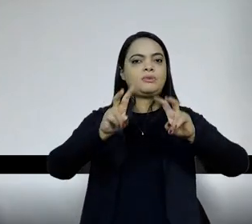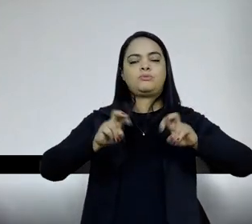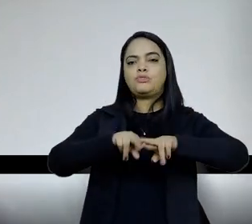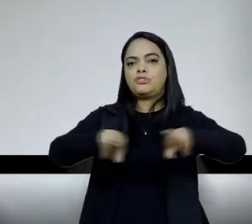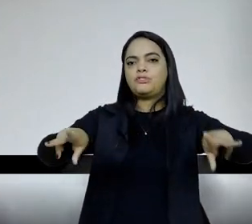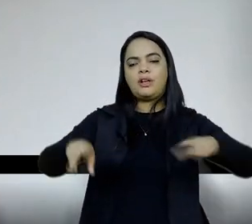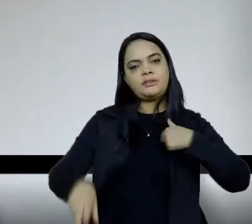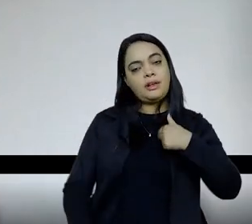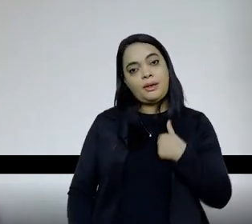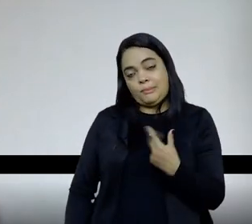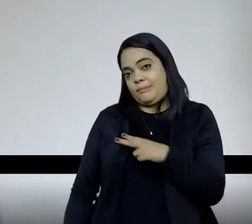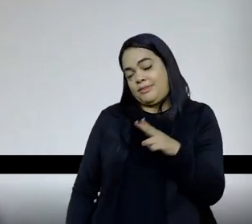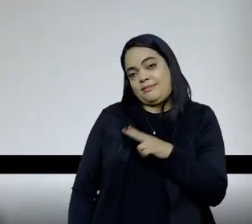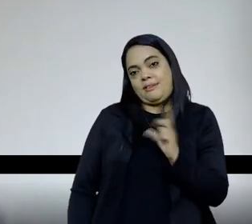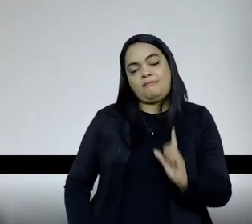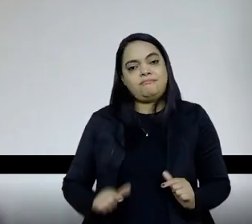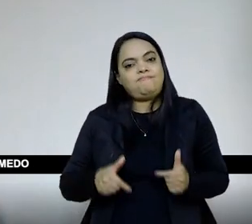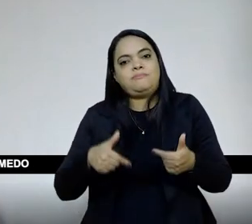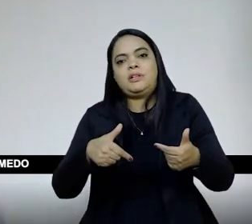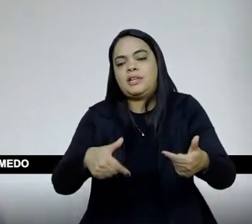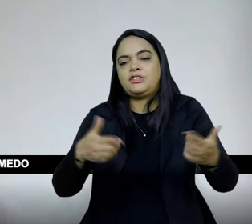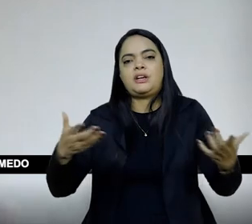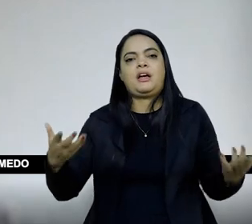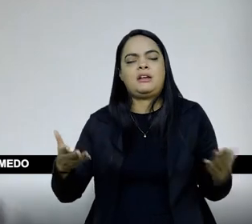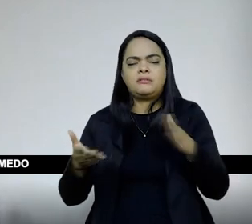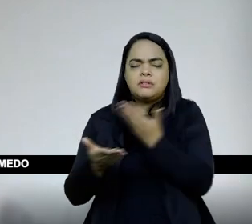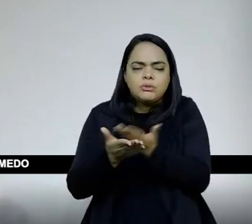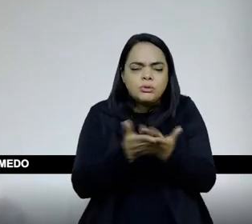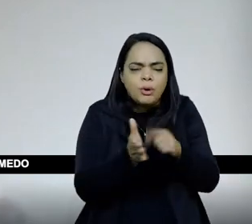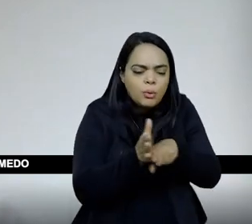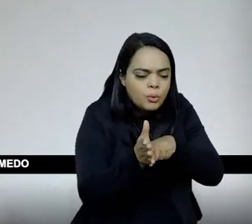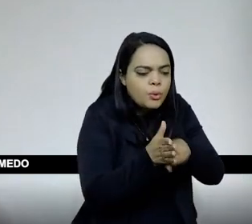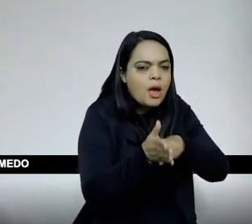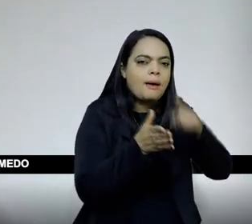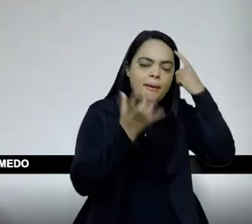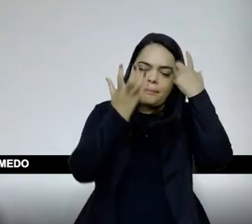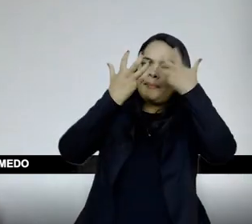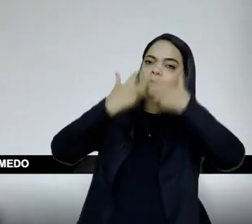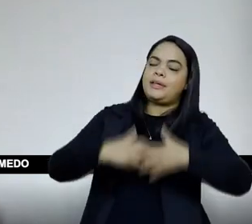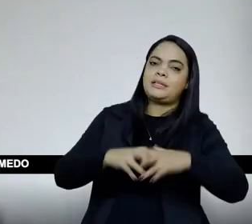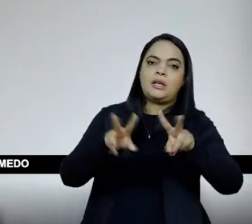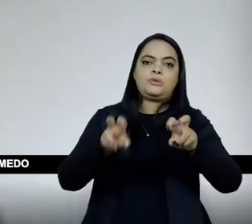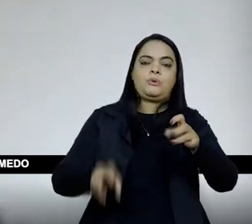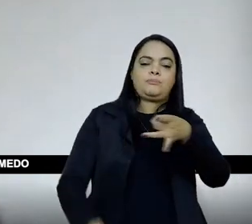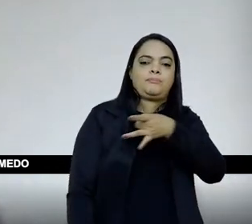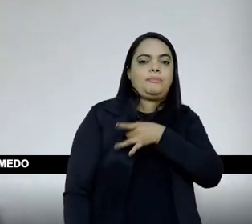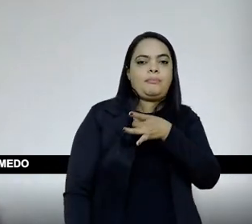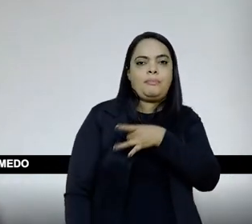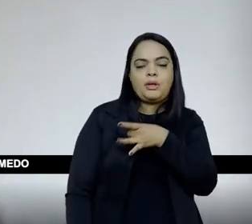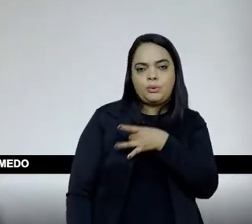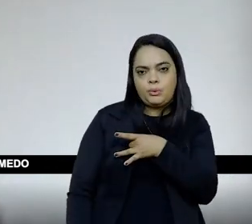né? Eu, particularmente, tenho me dedicado muito a estudar, a pensar a questão do medo, por exemplo, né?